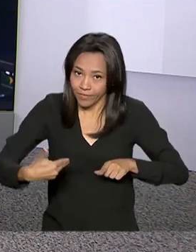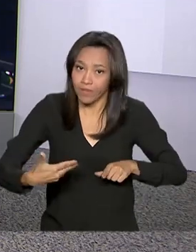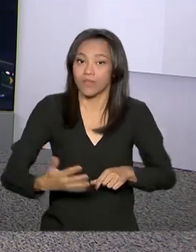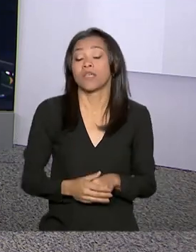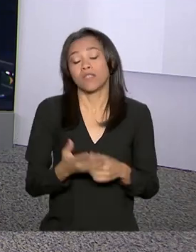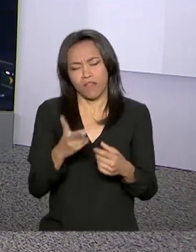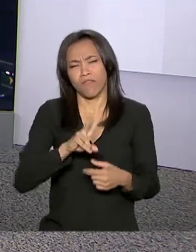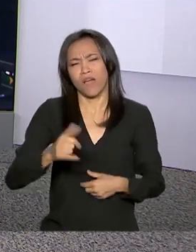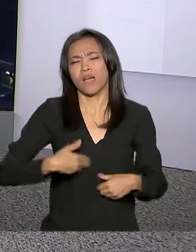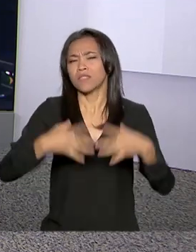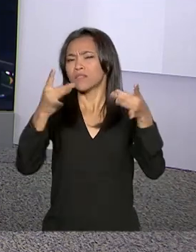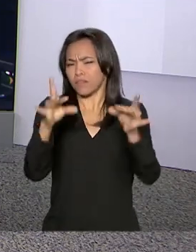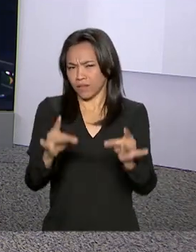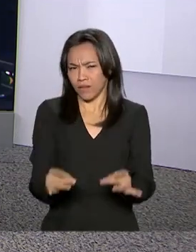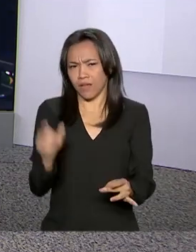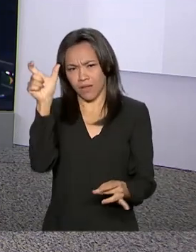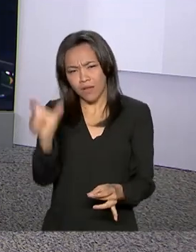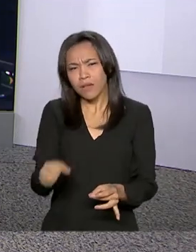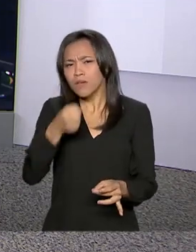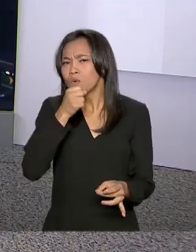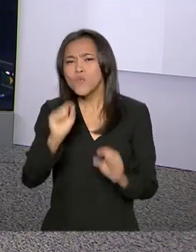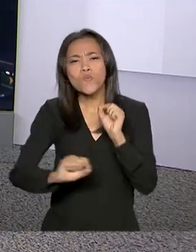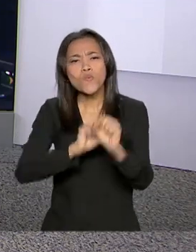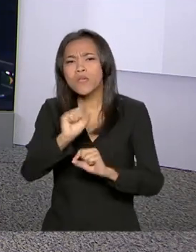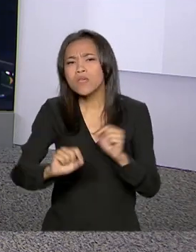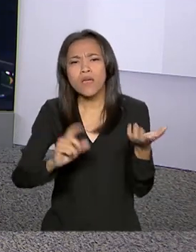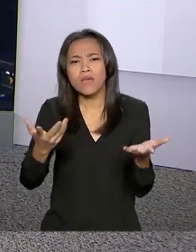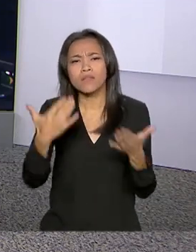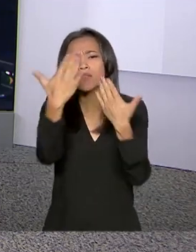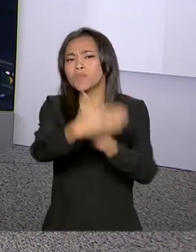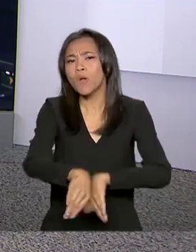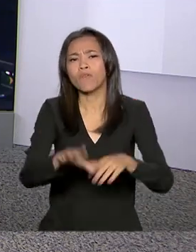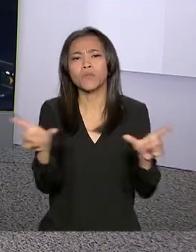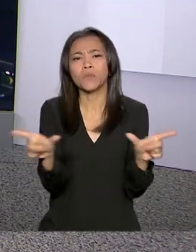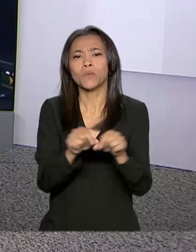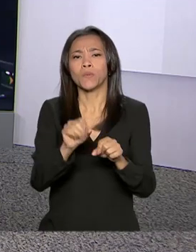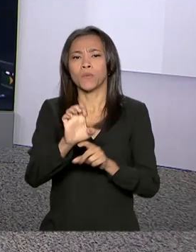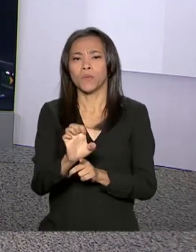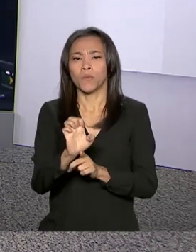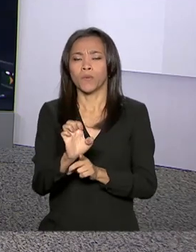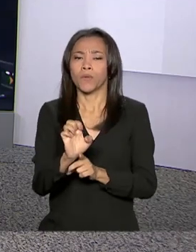vai nos explicar direitinho o que é o Enseja. Bom dia para você, Ricardo.